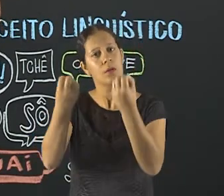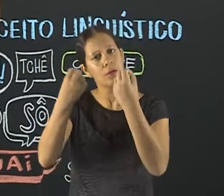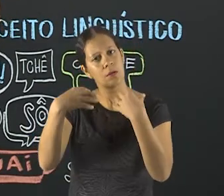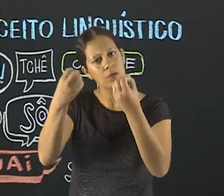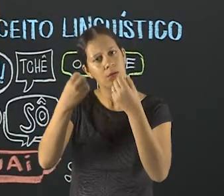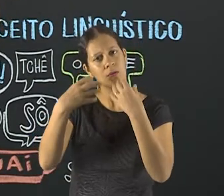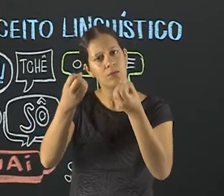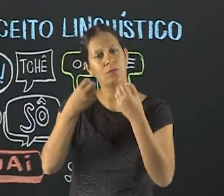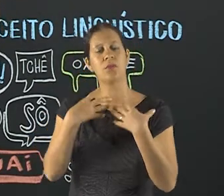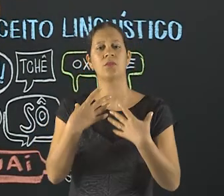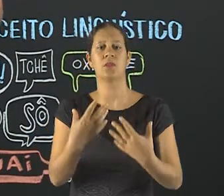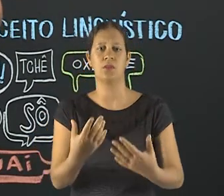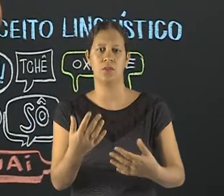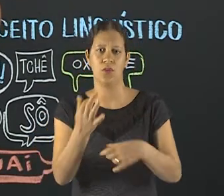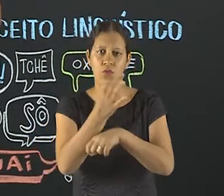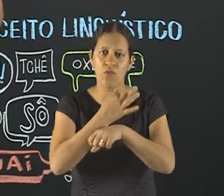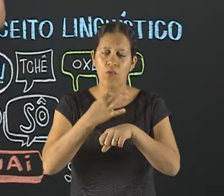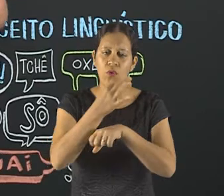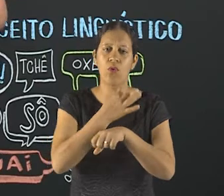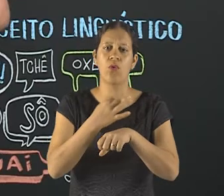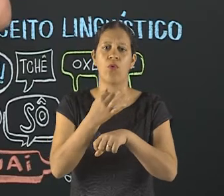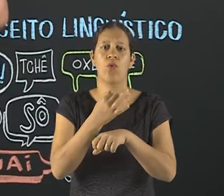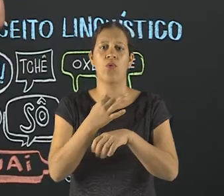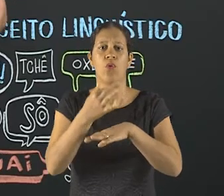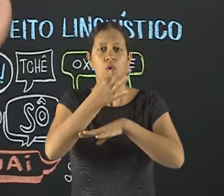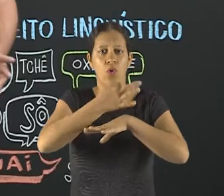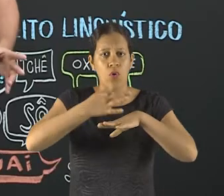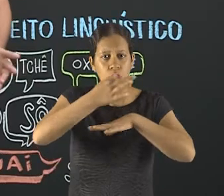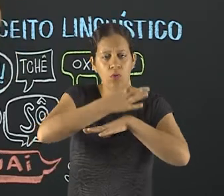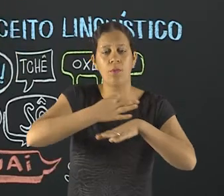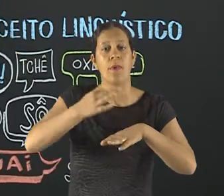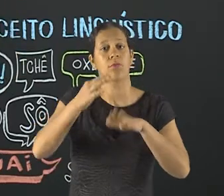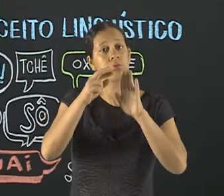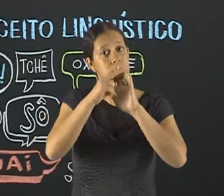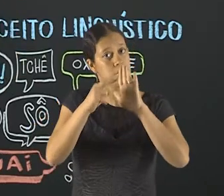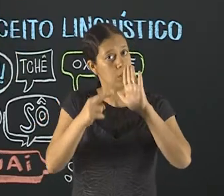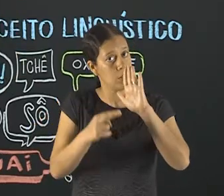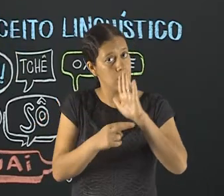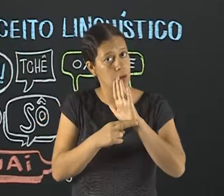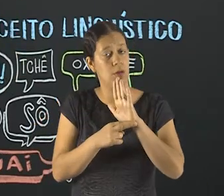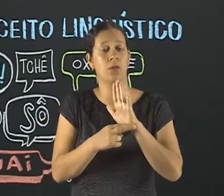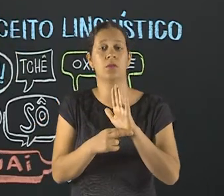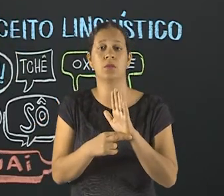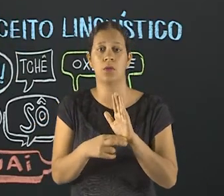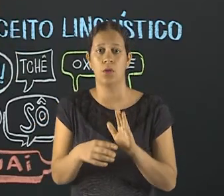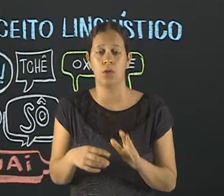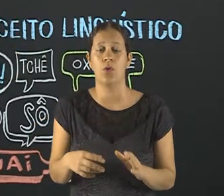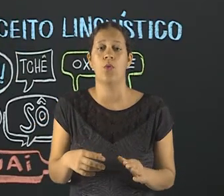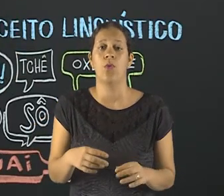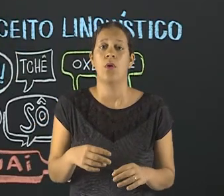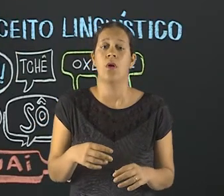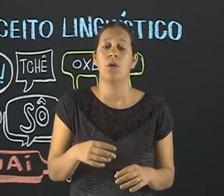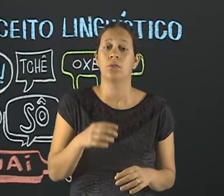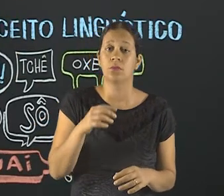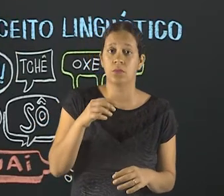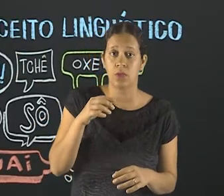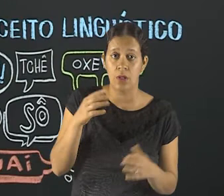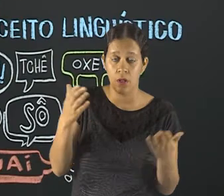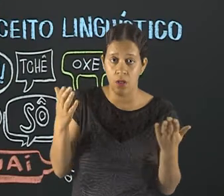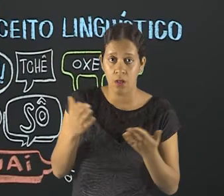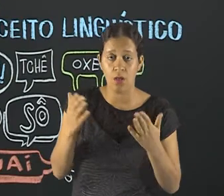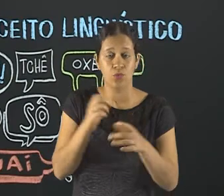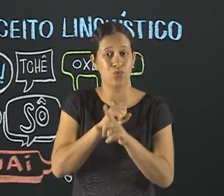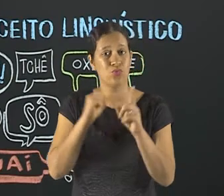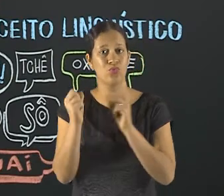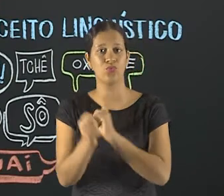instrução muito mais formal, muito mais formalizada dentro de um conjunto de regras. Isso vai definir um pouco a